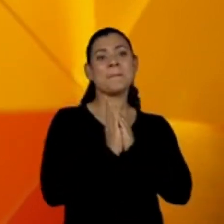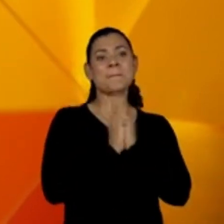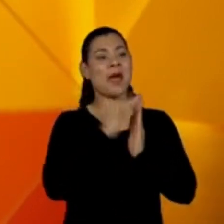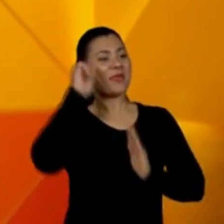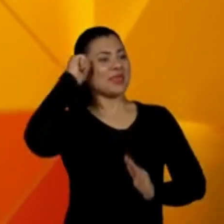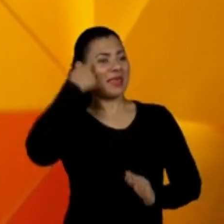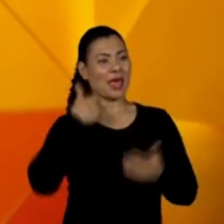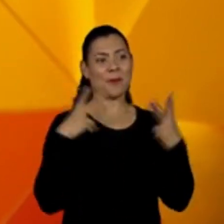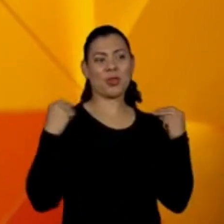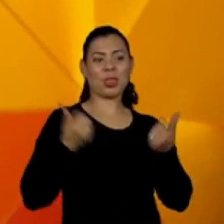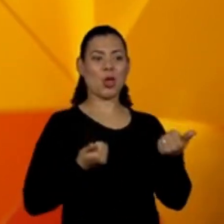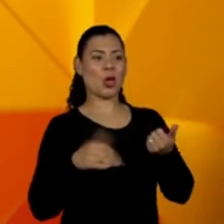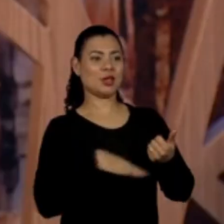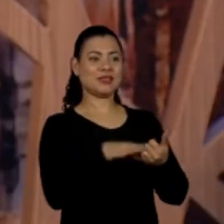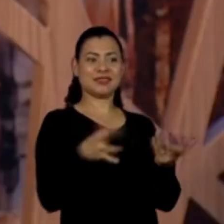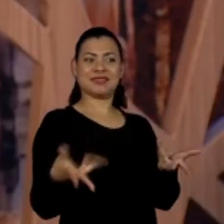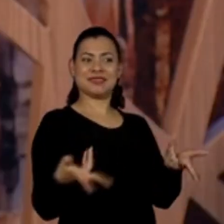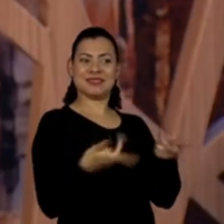amém?